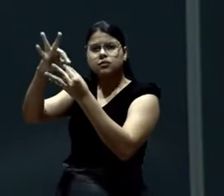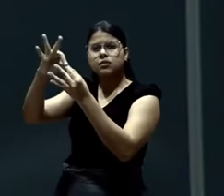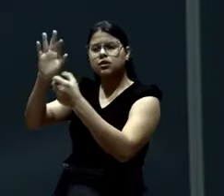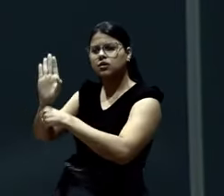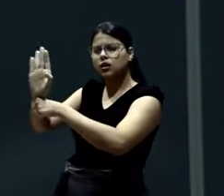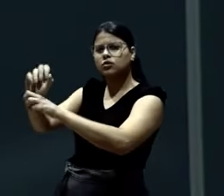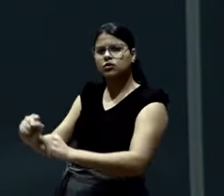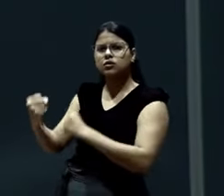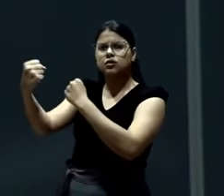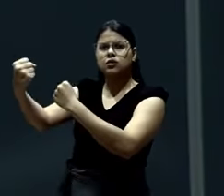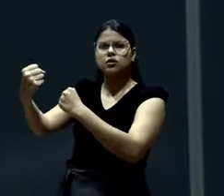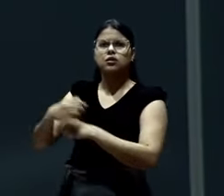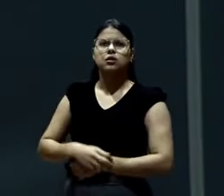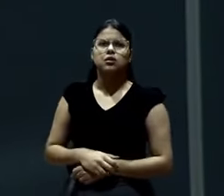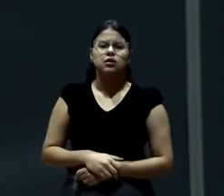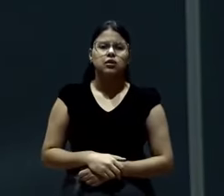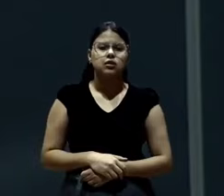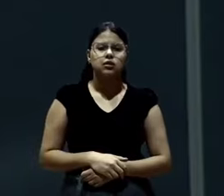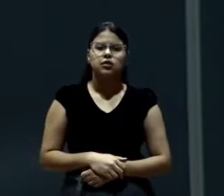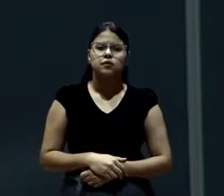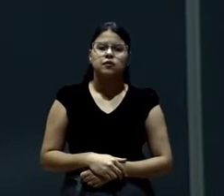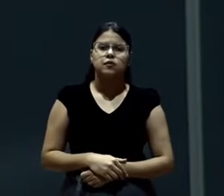Você vai cuidar do outro naquilo que você tem para dar.